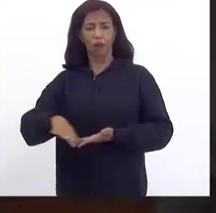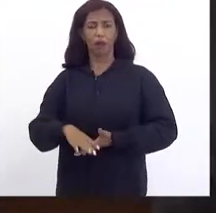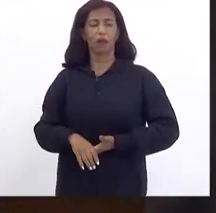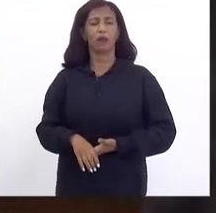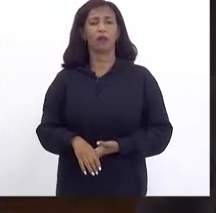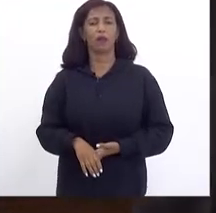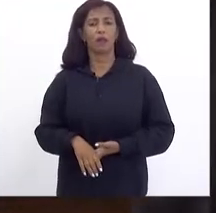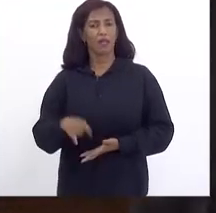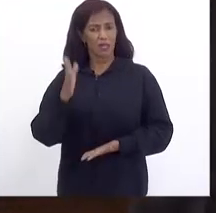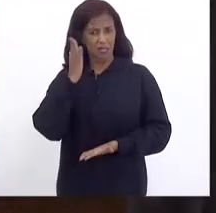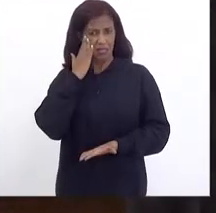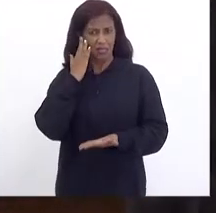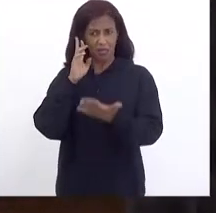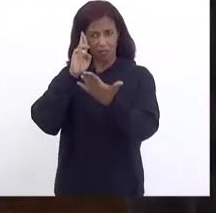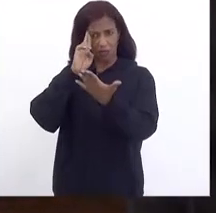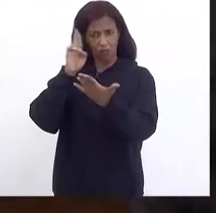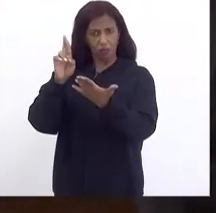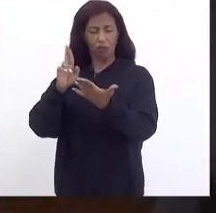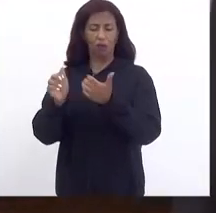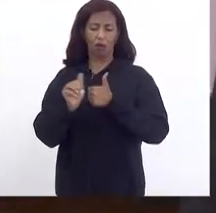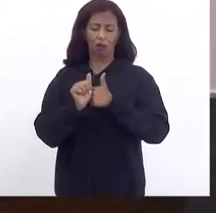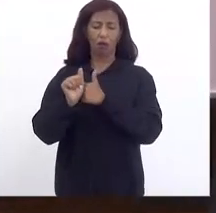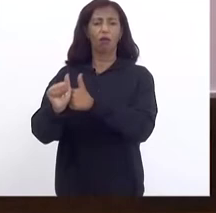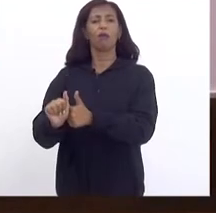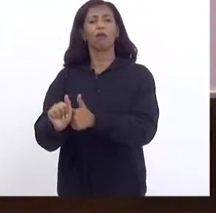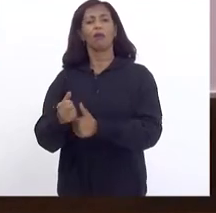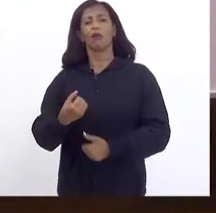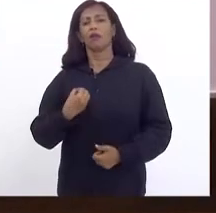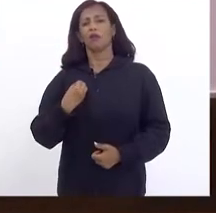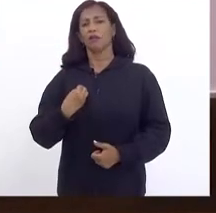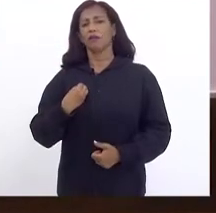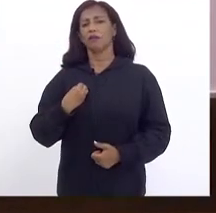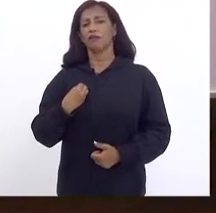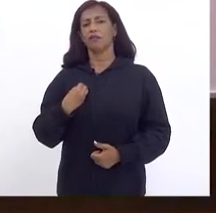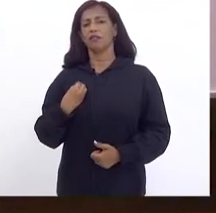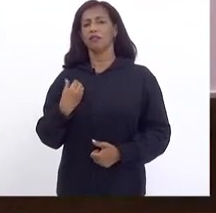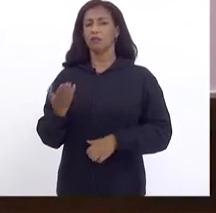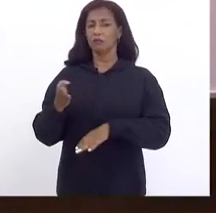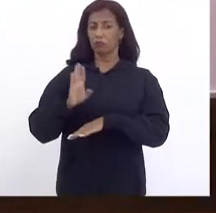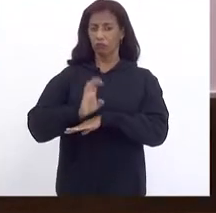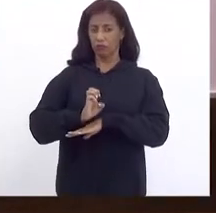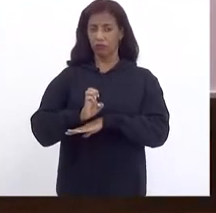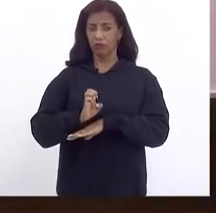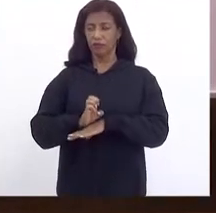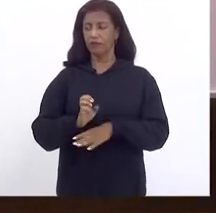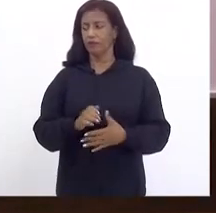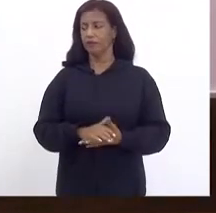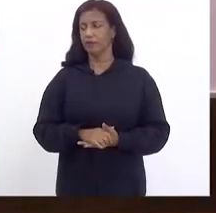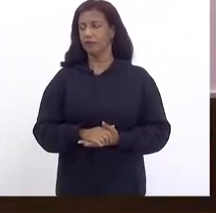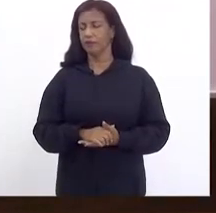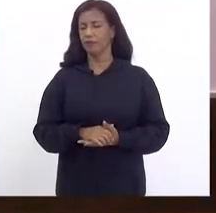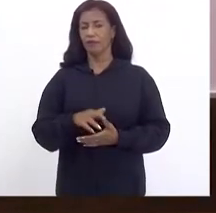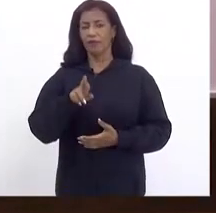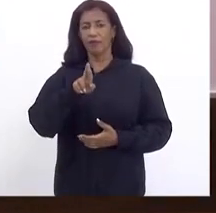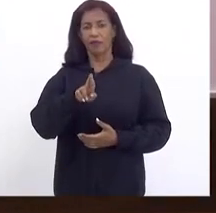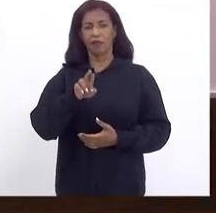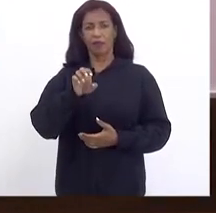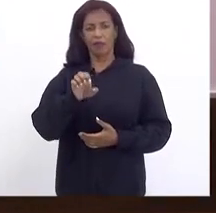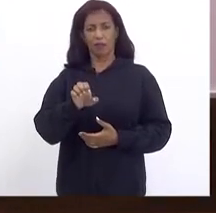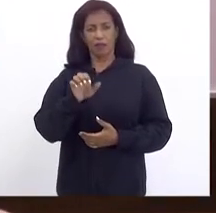Vossa excelência Acompanha A vida cotidiana Do nosso estado A refite